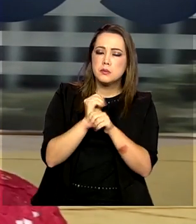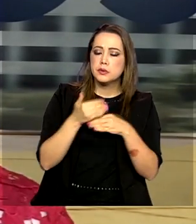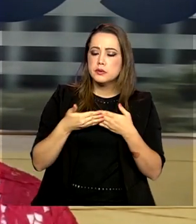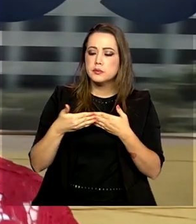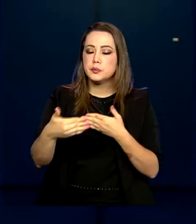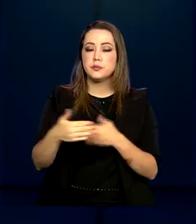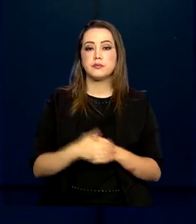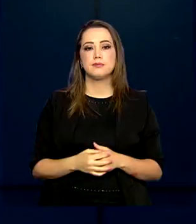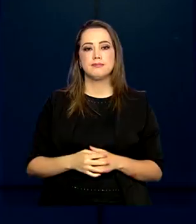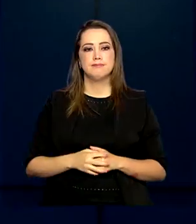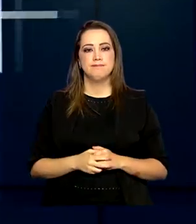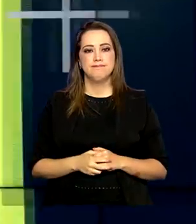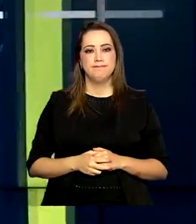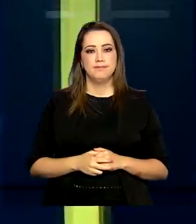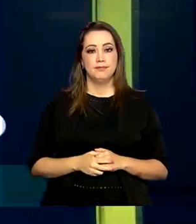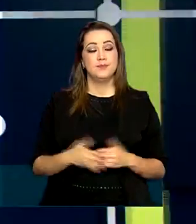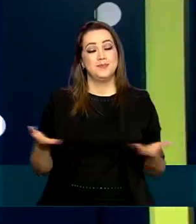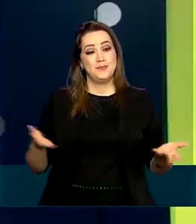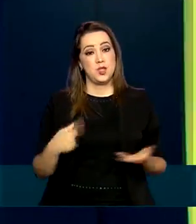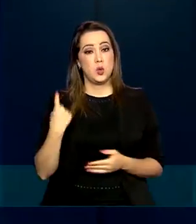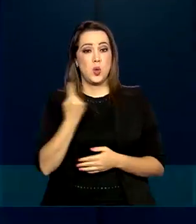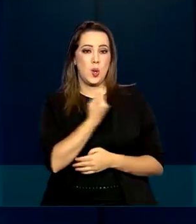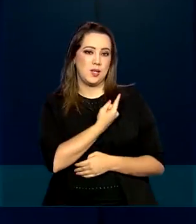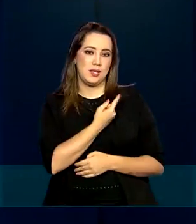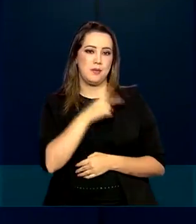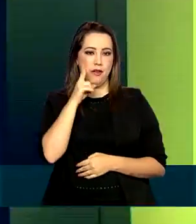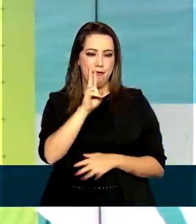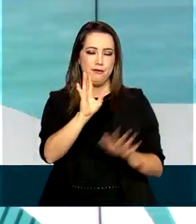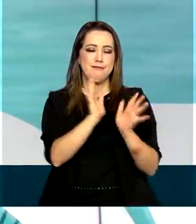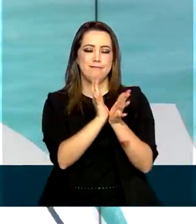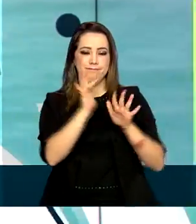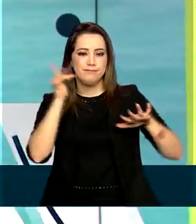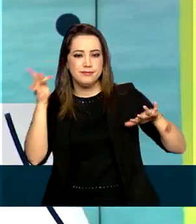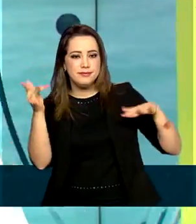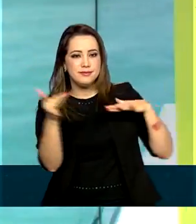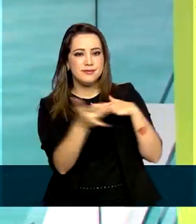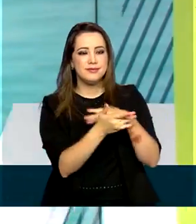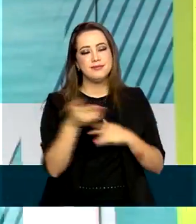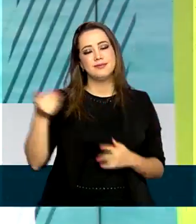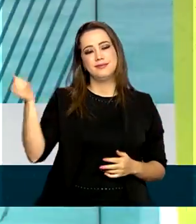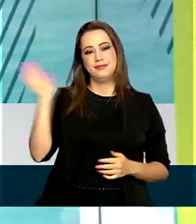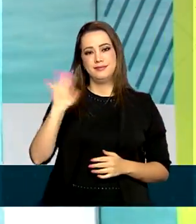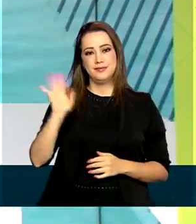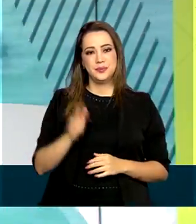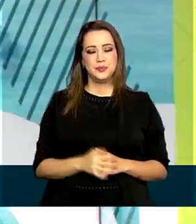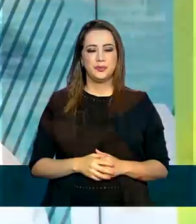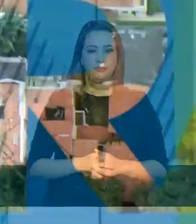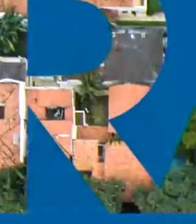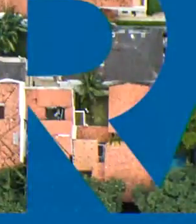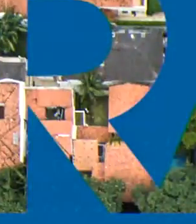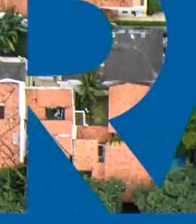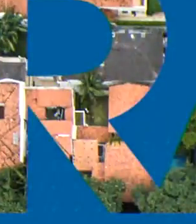30 dias. Esta edição termina aqui. Siga também as nossas redes sociais. Até mais!